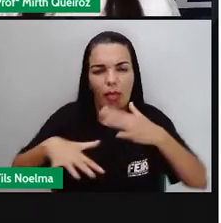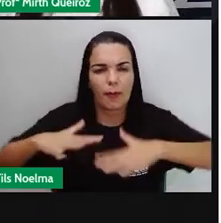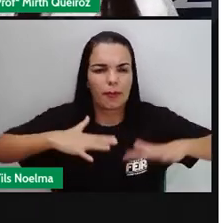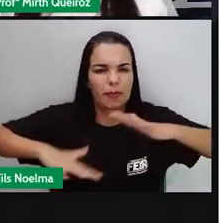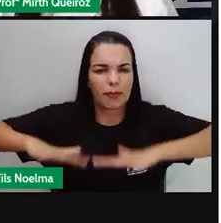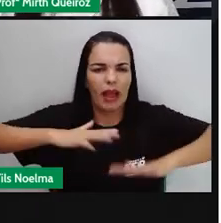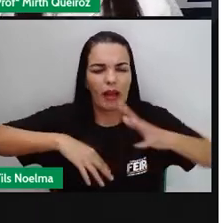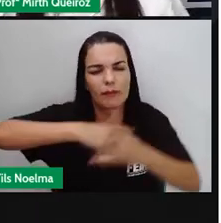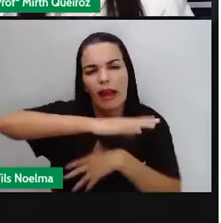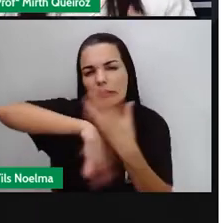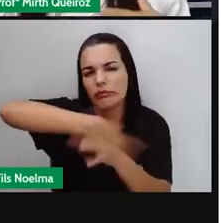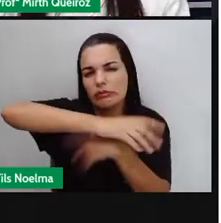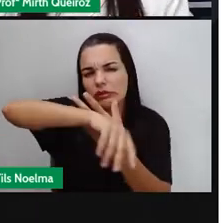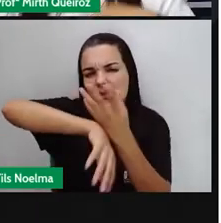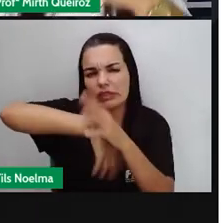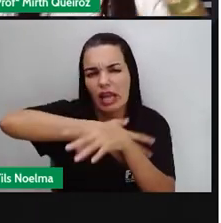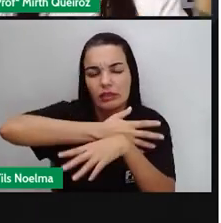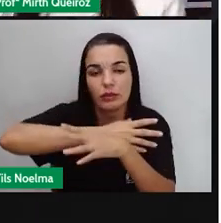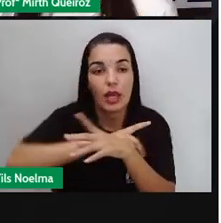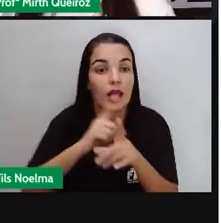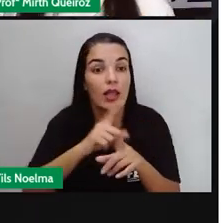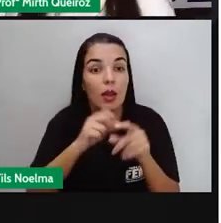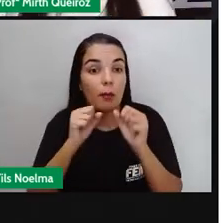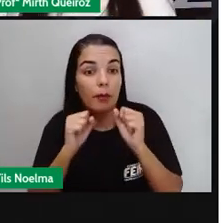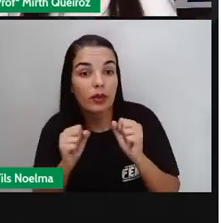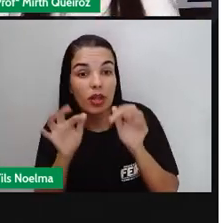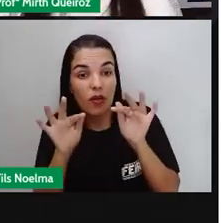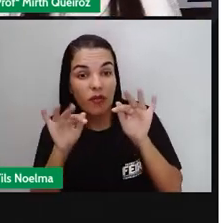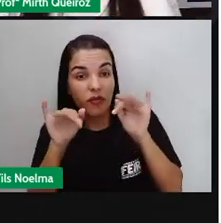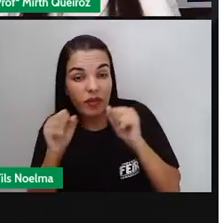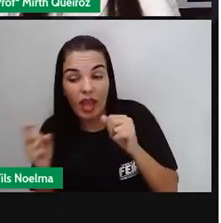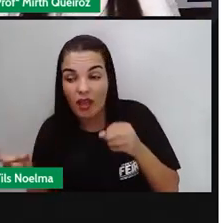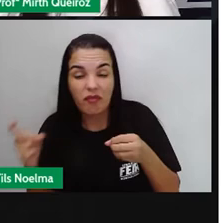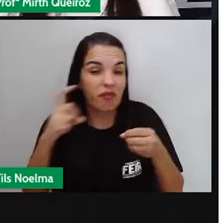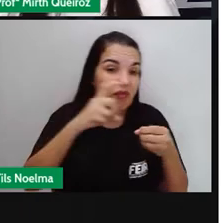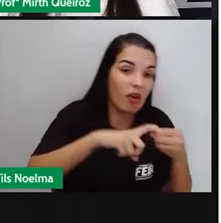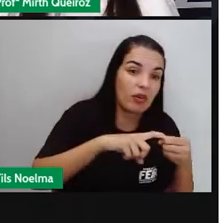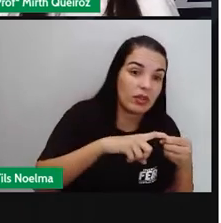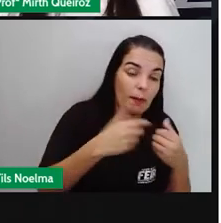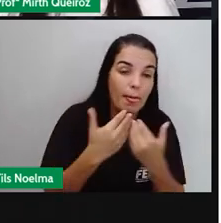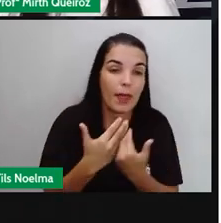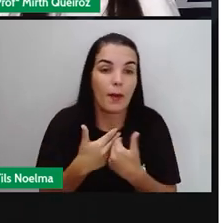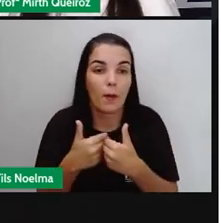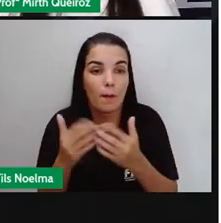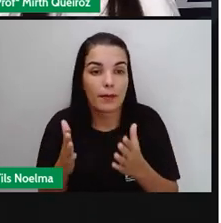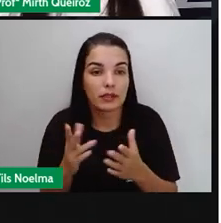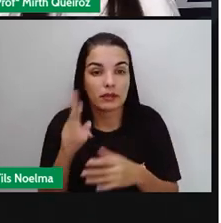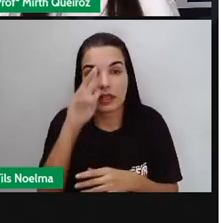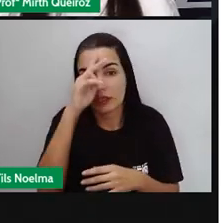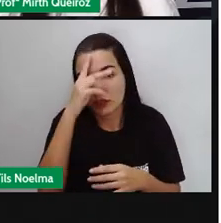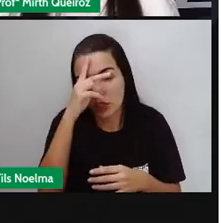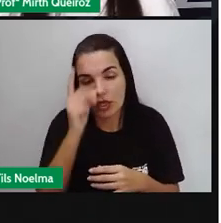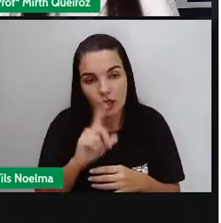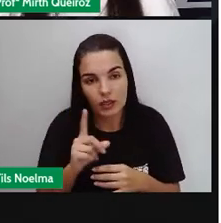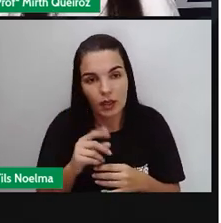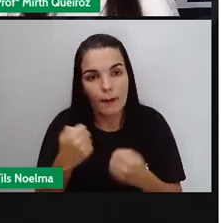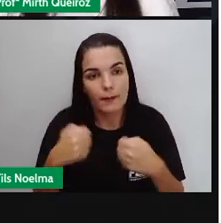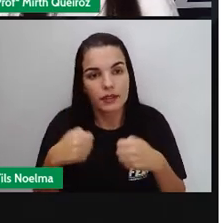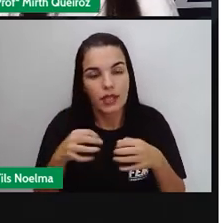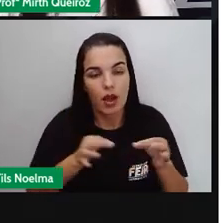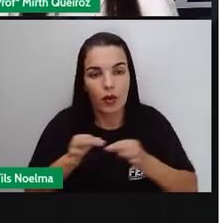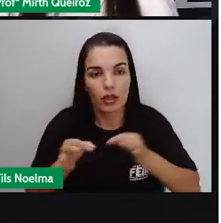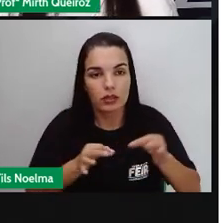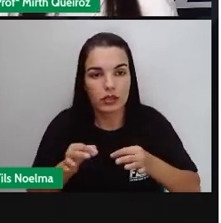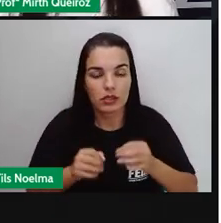coloca o final ali. Aí, do final, volta ao início da história. Observe bem a sequência dos fatos.